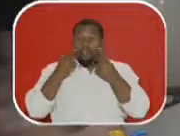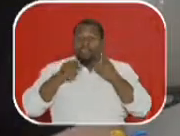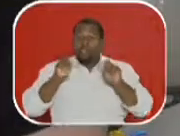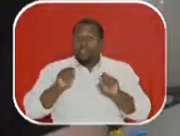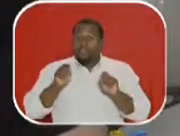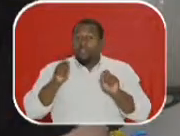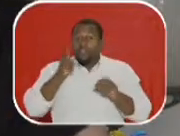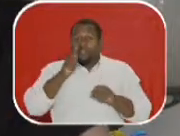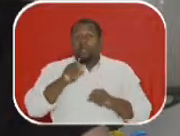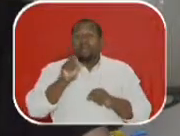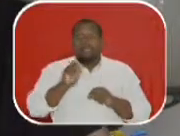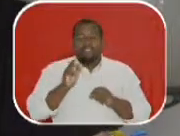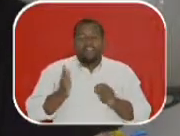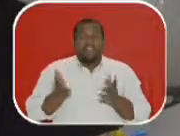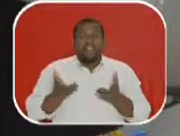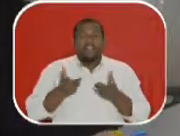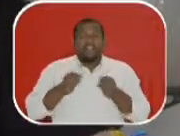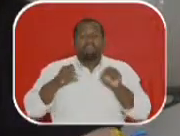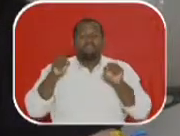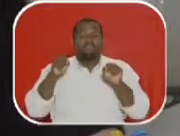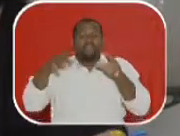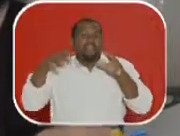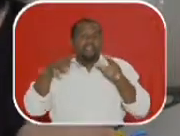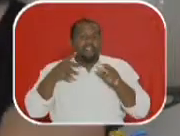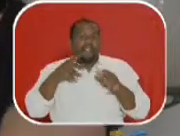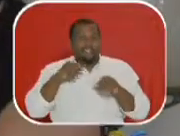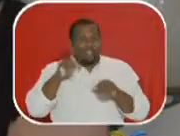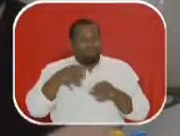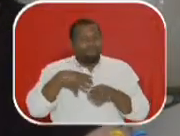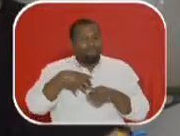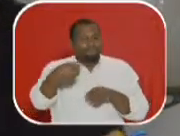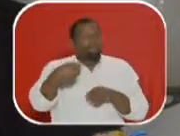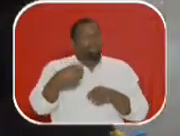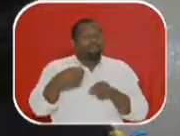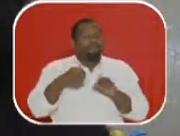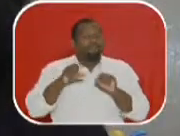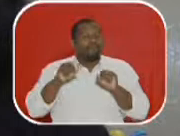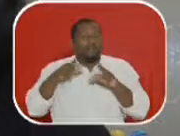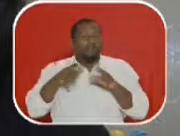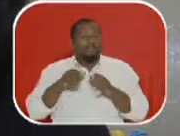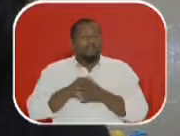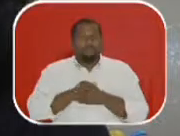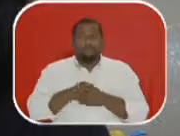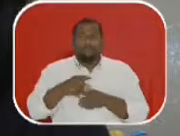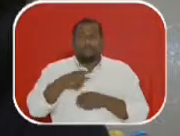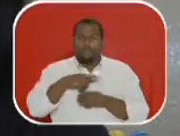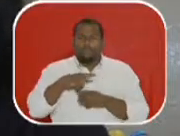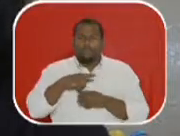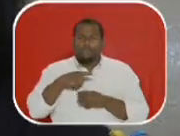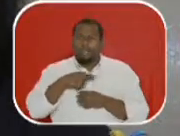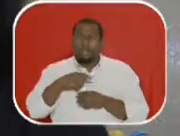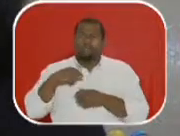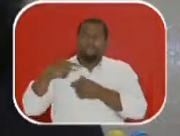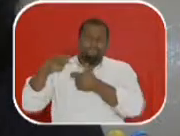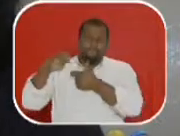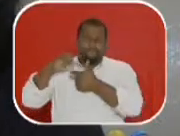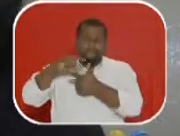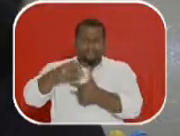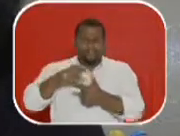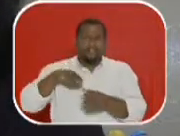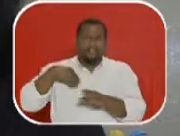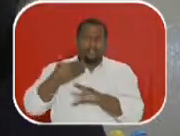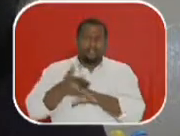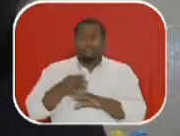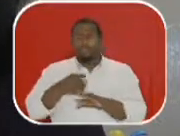teatro já era mágico. Ali passava a ser a mágica. É interessante como são muitas tradições aí que se